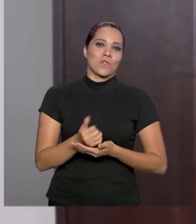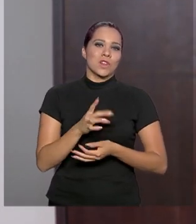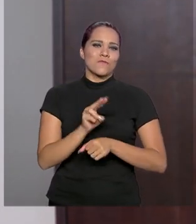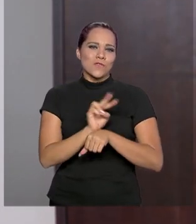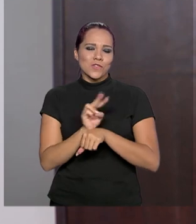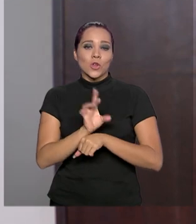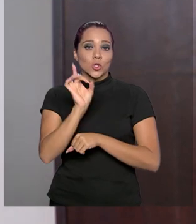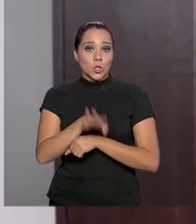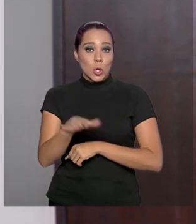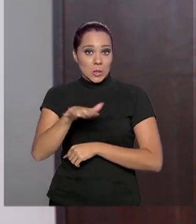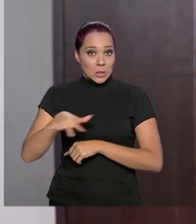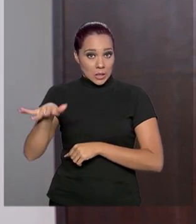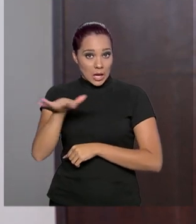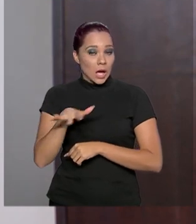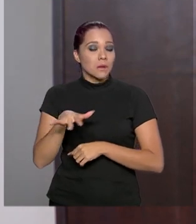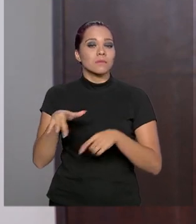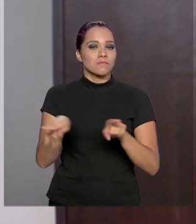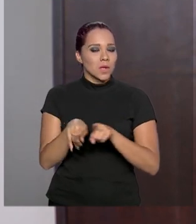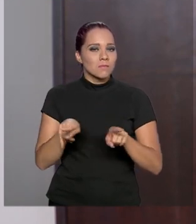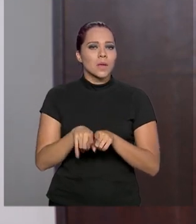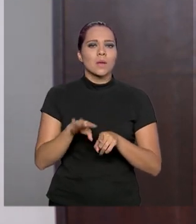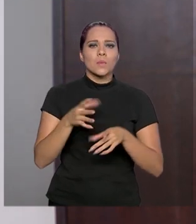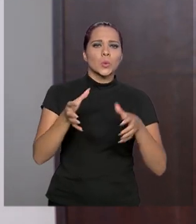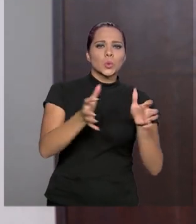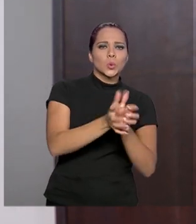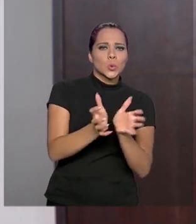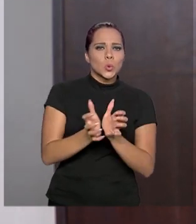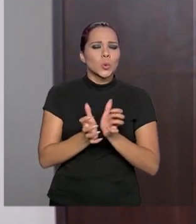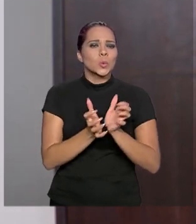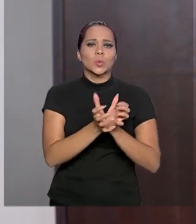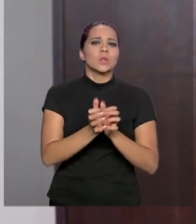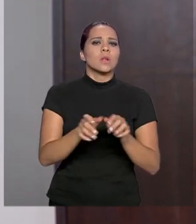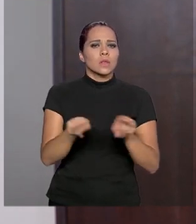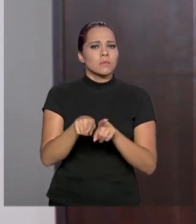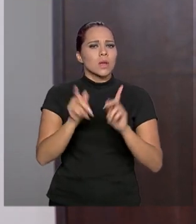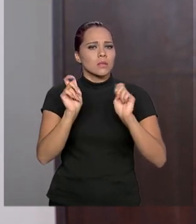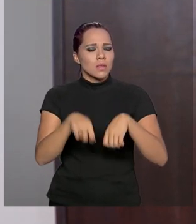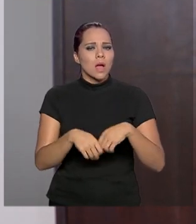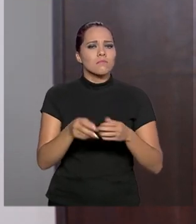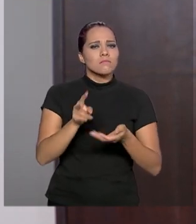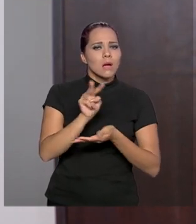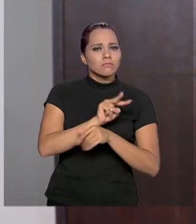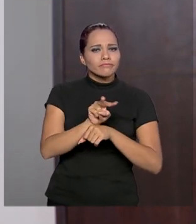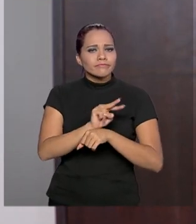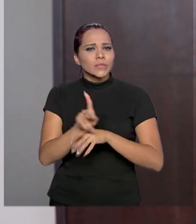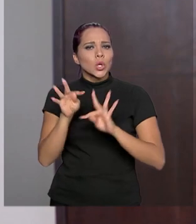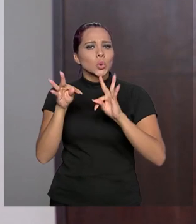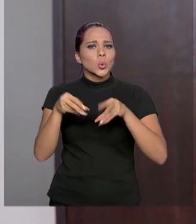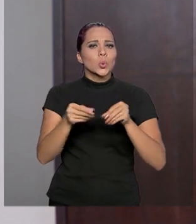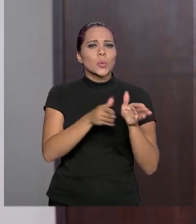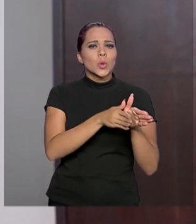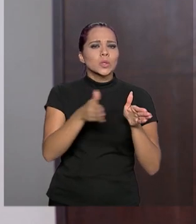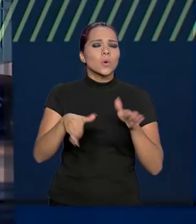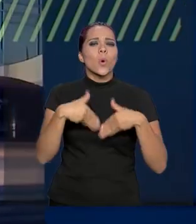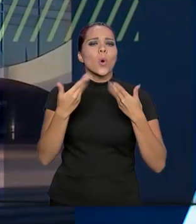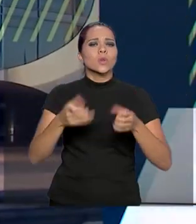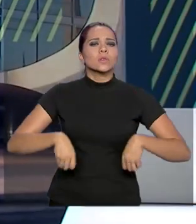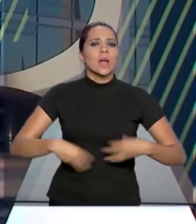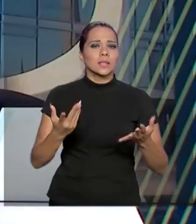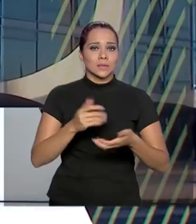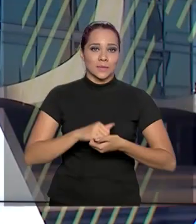do departamento, mas para os órgãos de controle com relação a todo o processo onde está sendo gasto esse recurso.